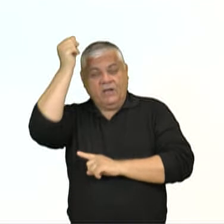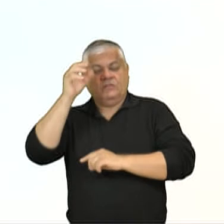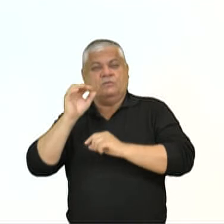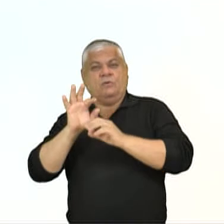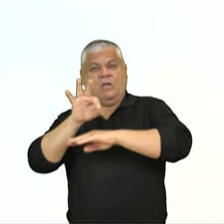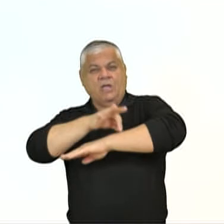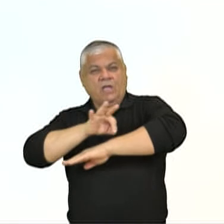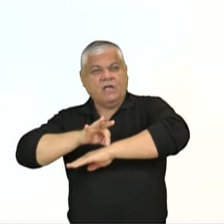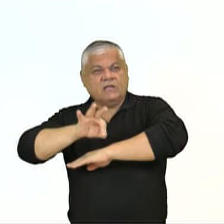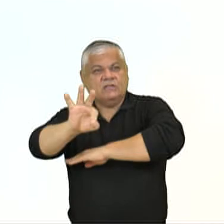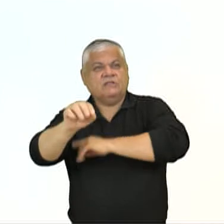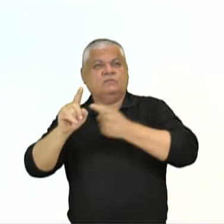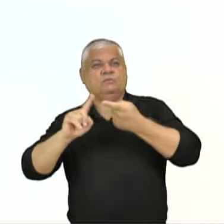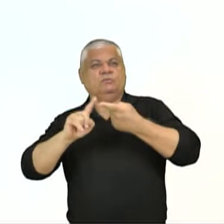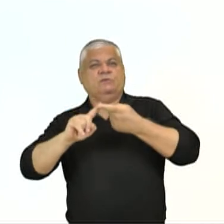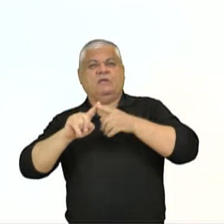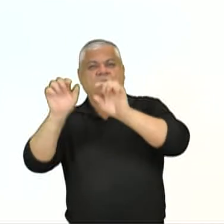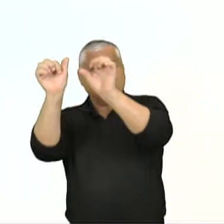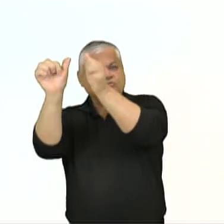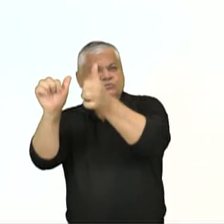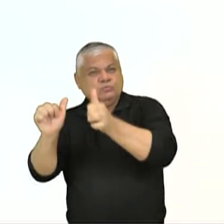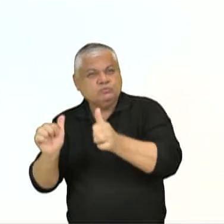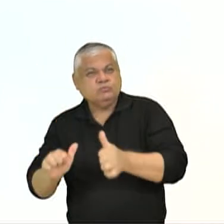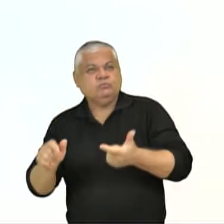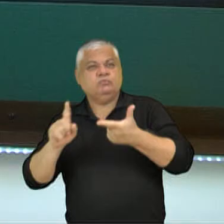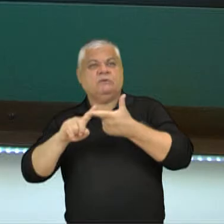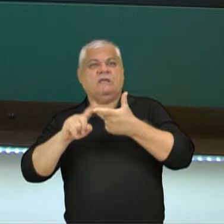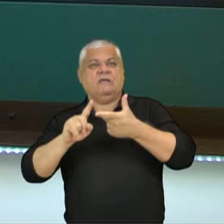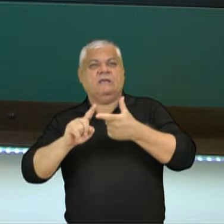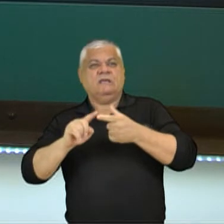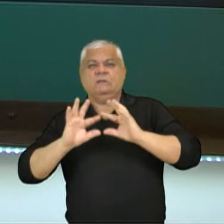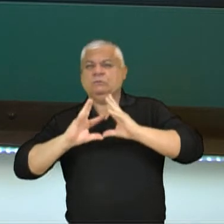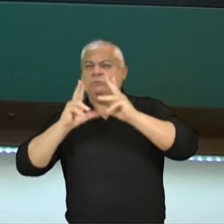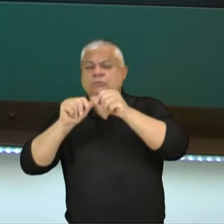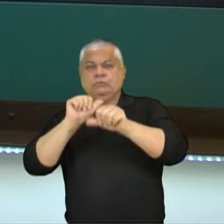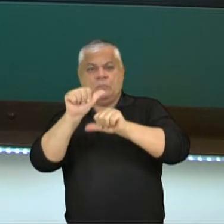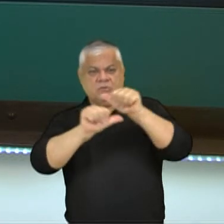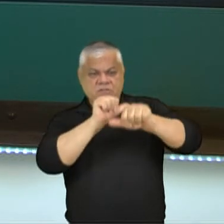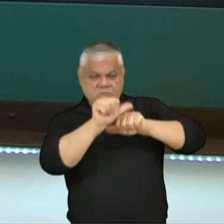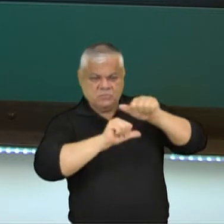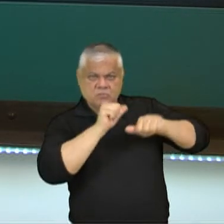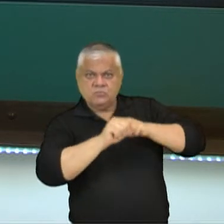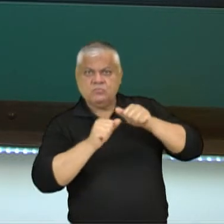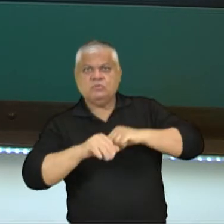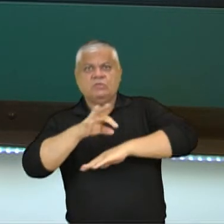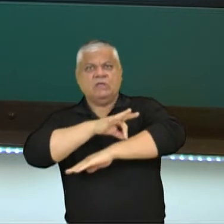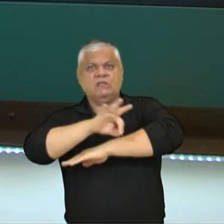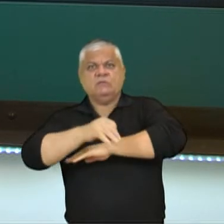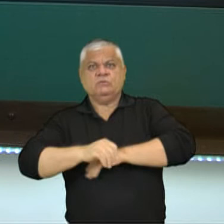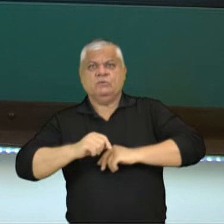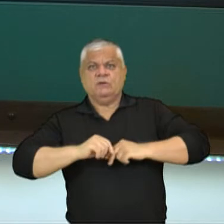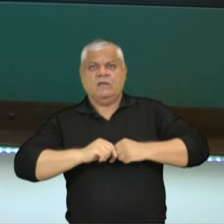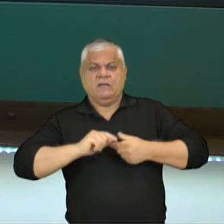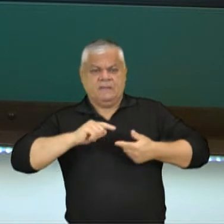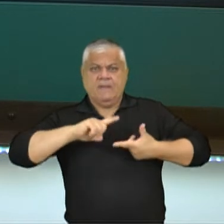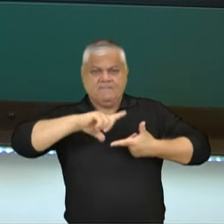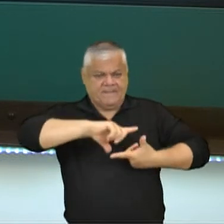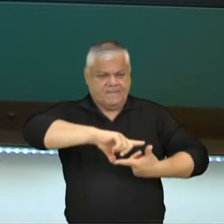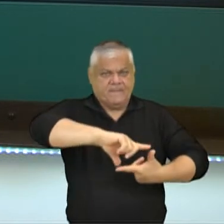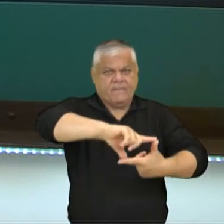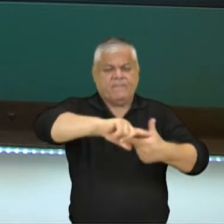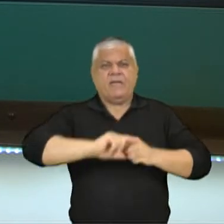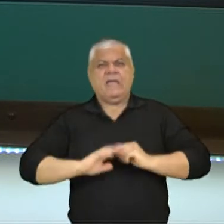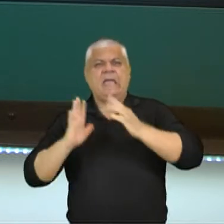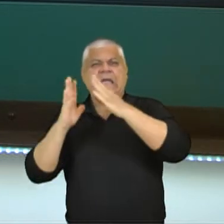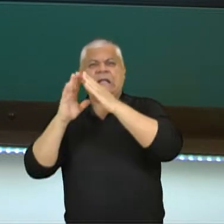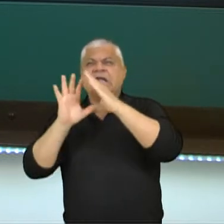escultório, pictorialista e inovador. A gente viu como a arquitetura mudou exatamente a cara da cidade moderna. Então, os calçados que nós conhecemos hoje, as